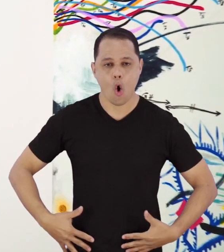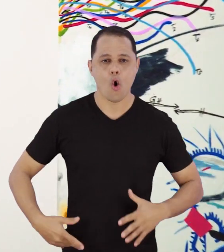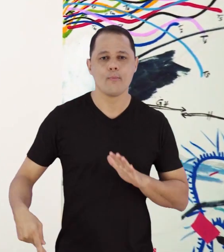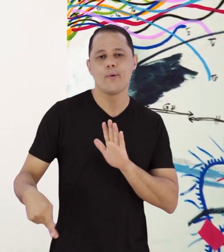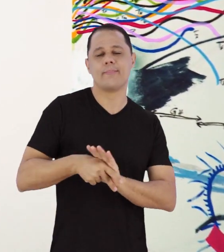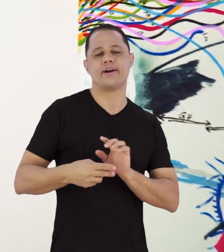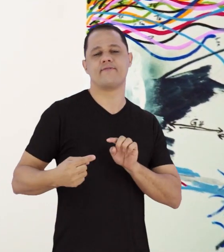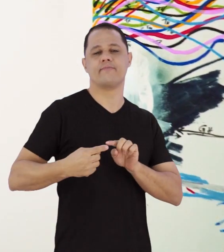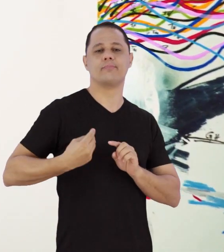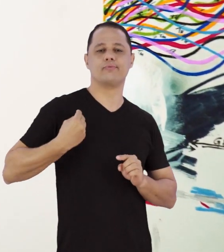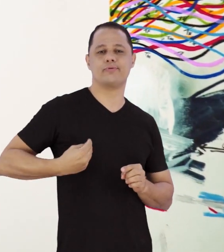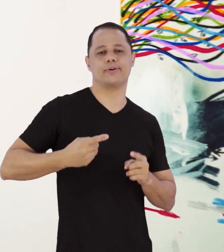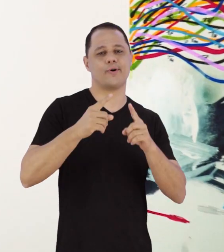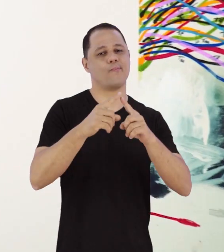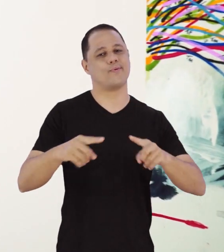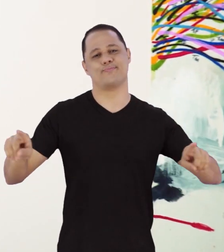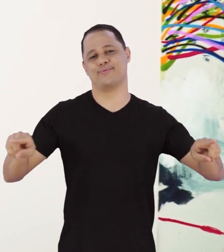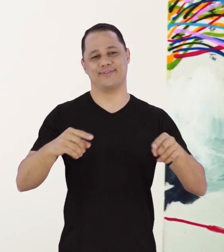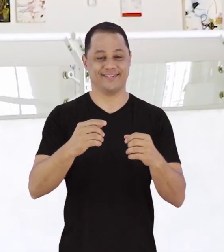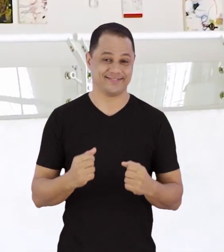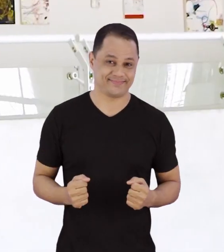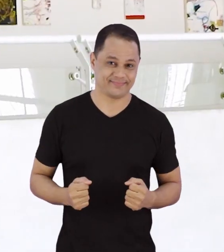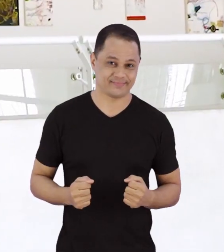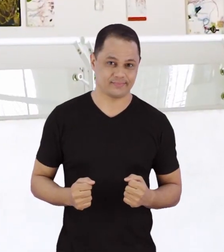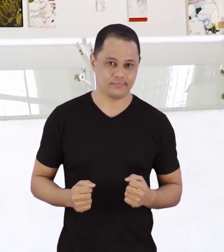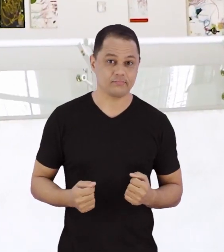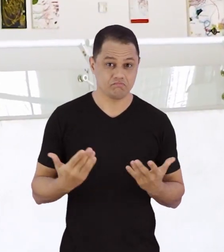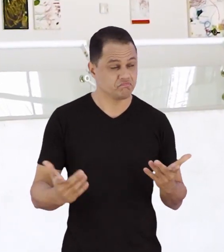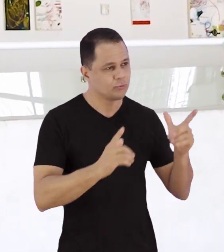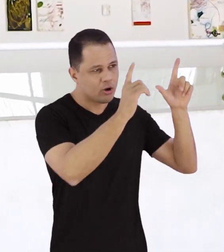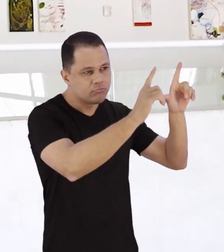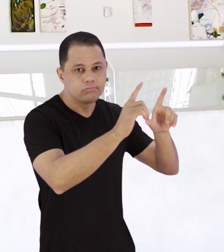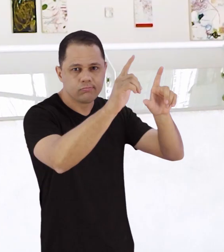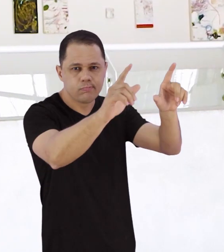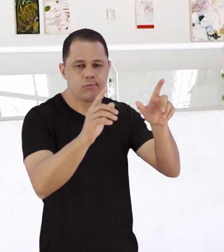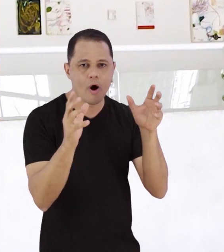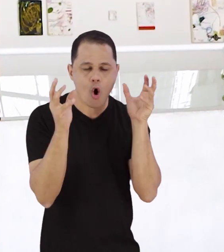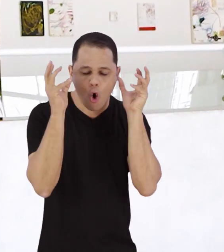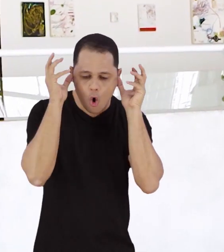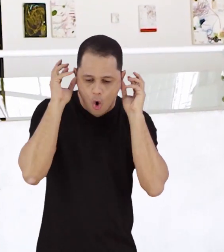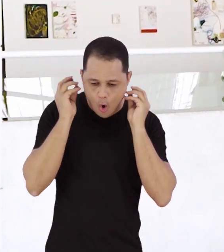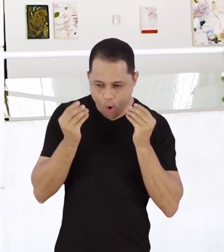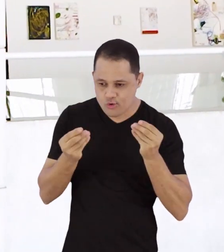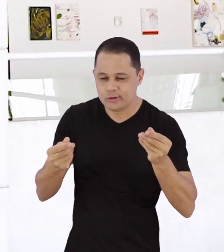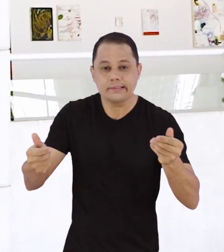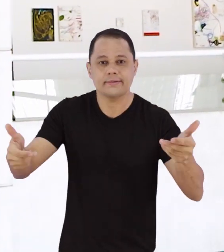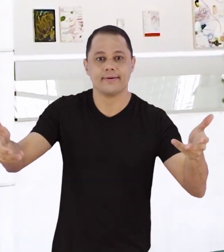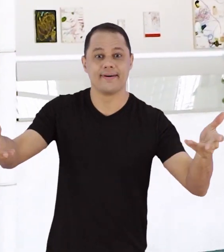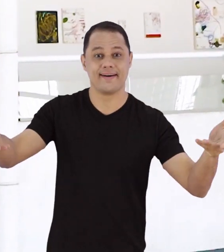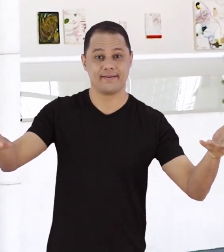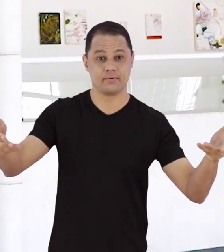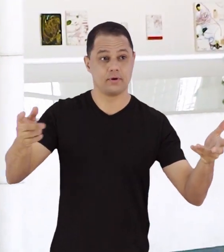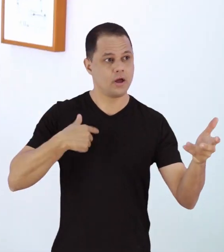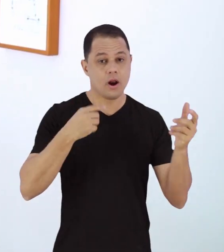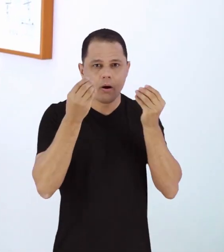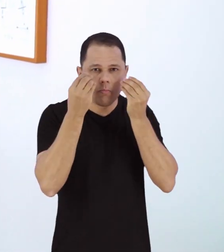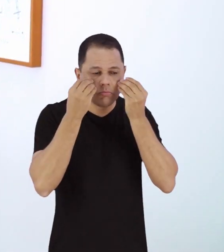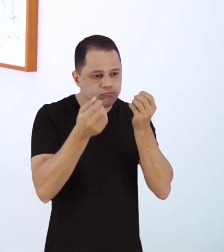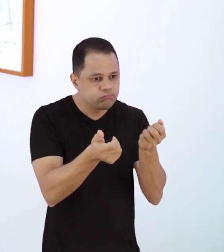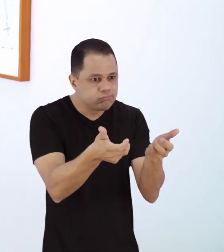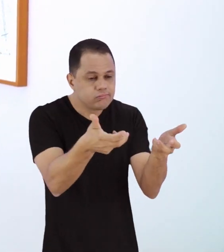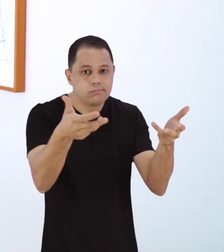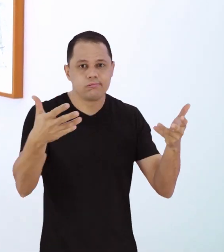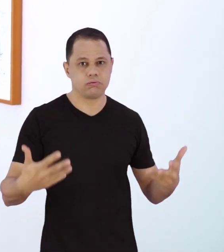Sons que Escapam salientam a importância da percepção dos sons potentes do silêncio, dos barulhos do mundo,